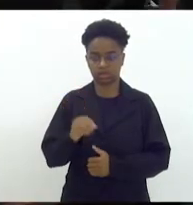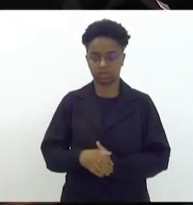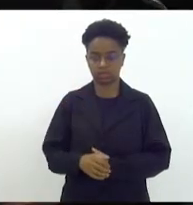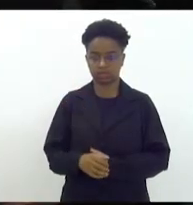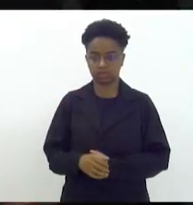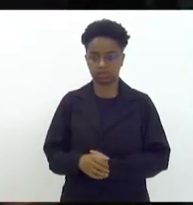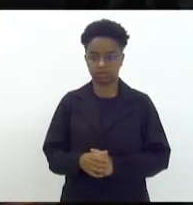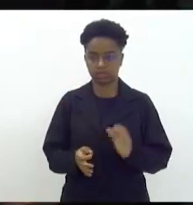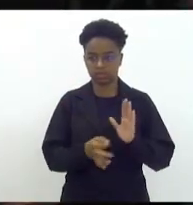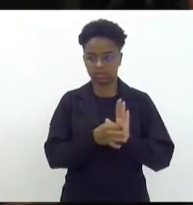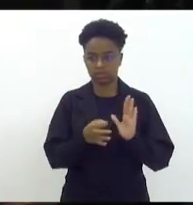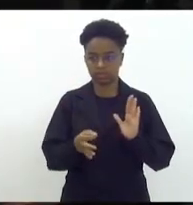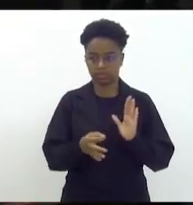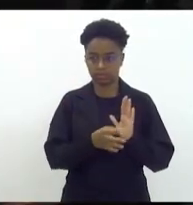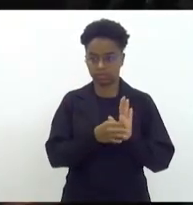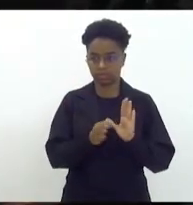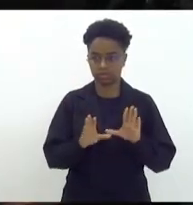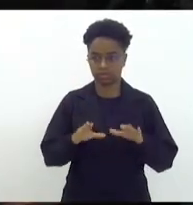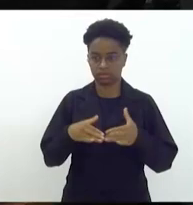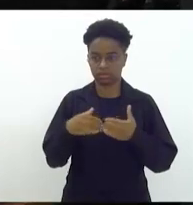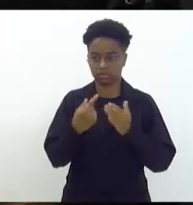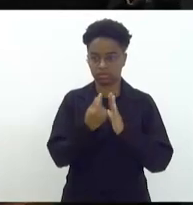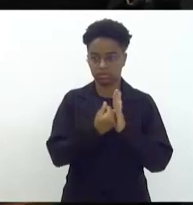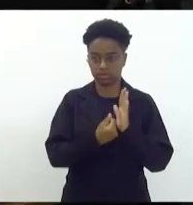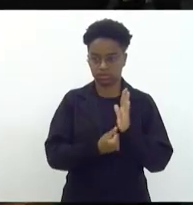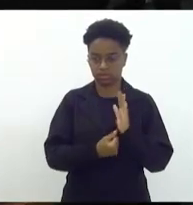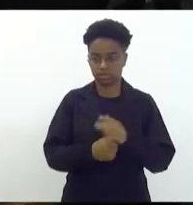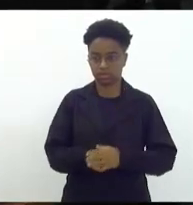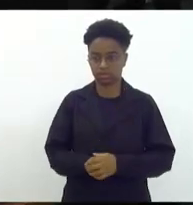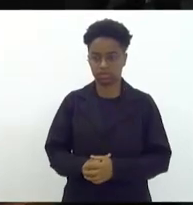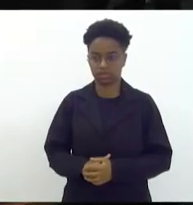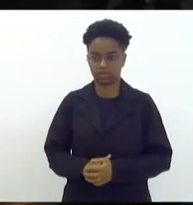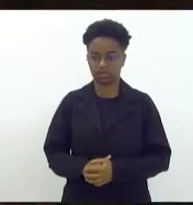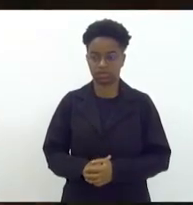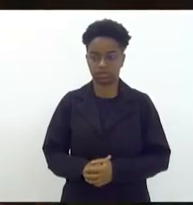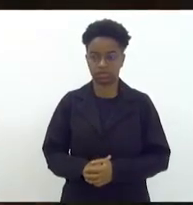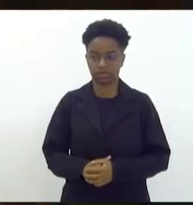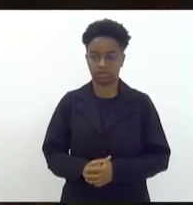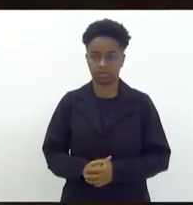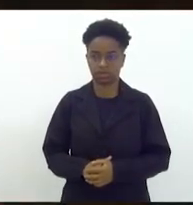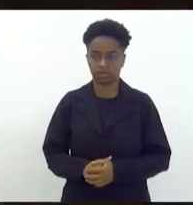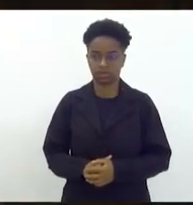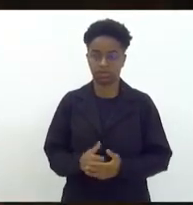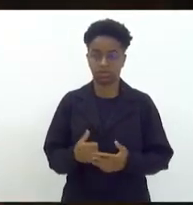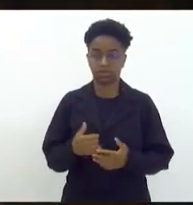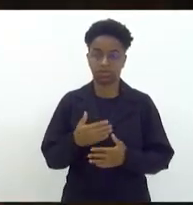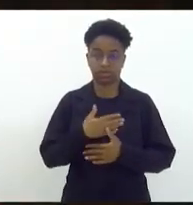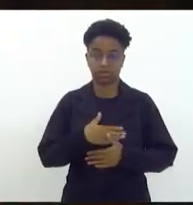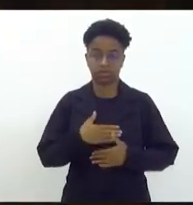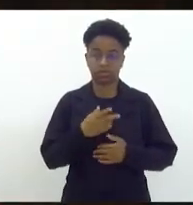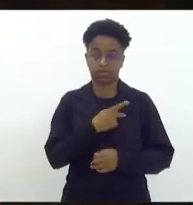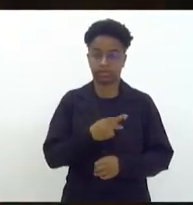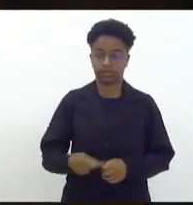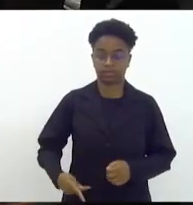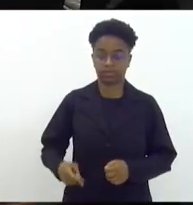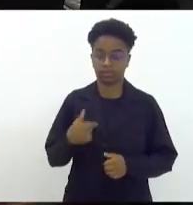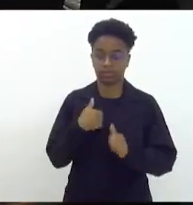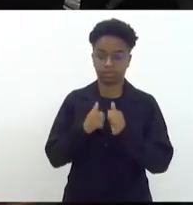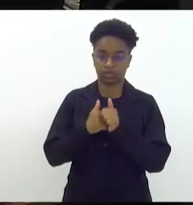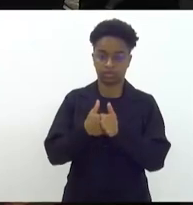Emitir parecer pela comissão de orçamento, finanças, fiscalização financeira e controle. Querida presidente, favorável, acompanhe a CCJ.